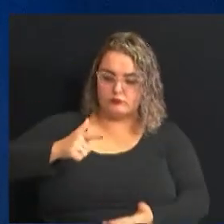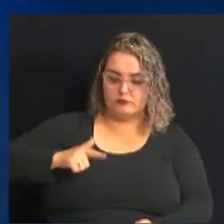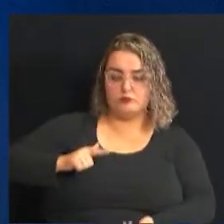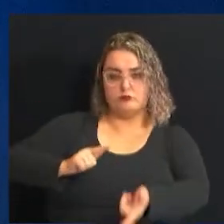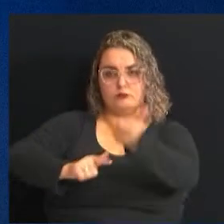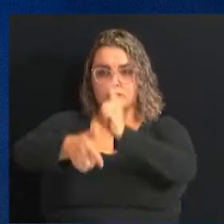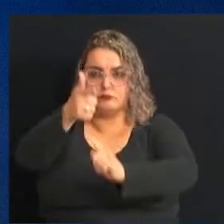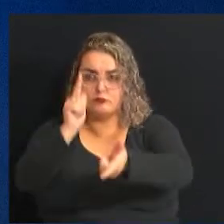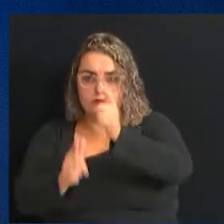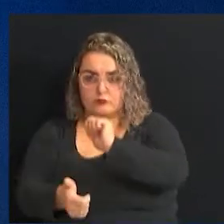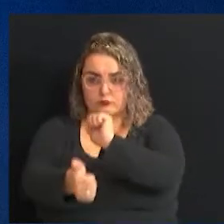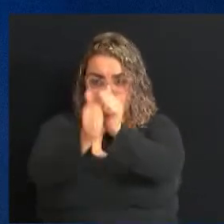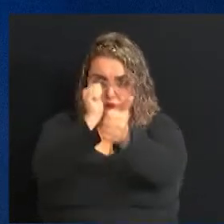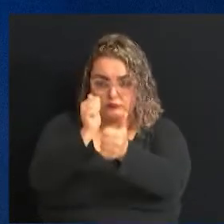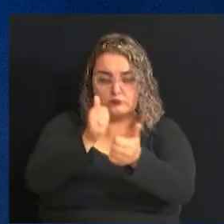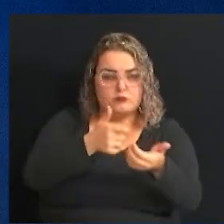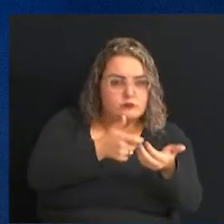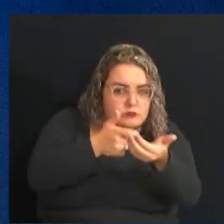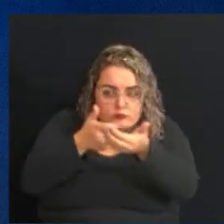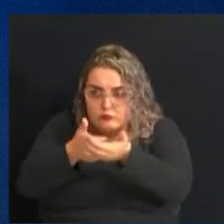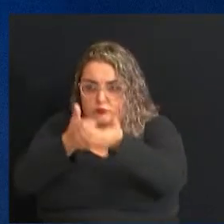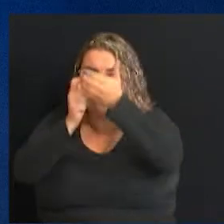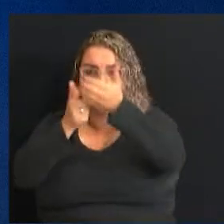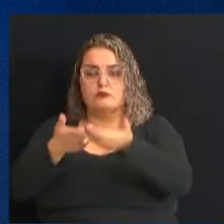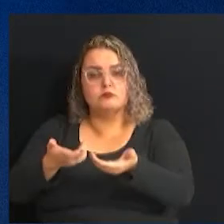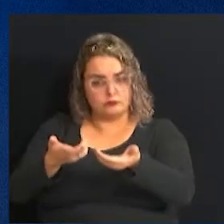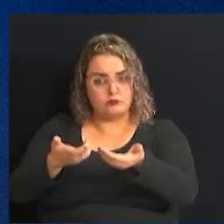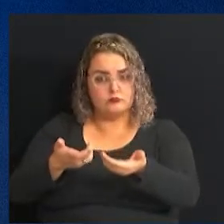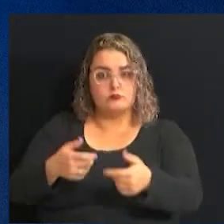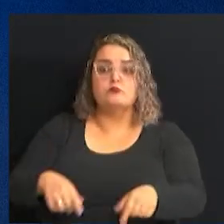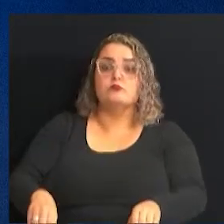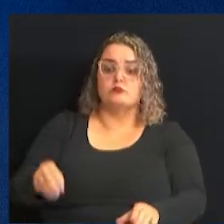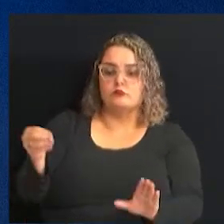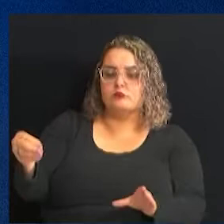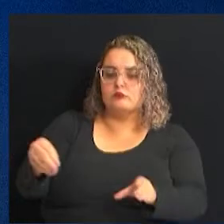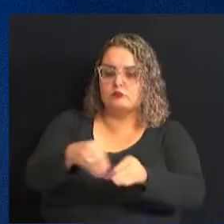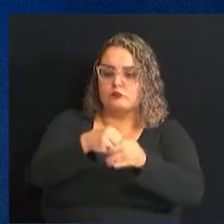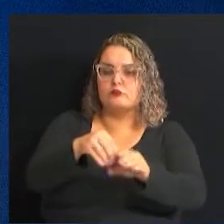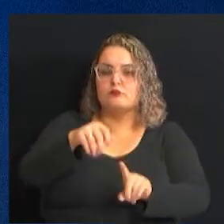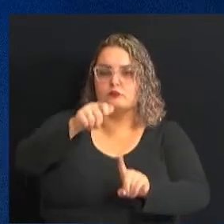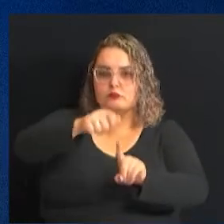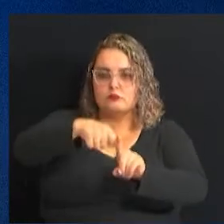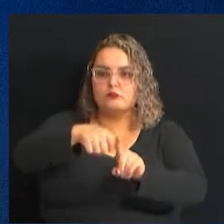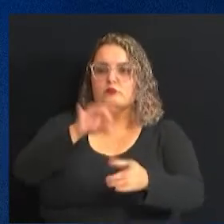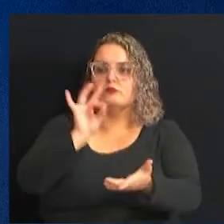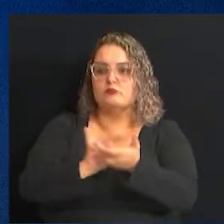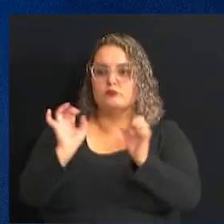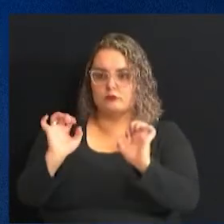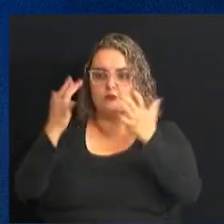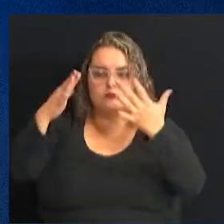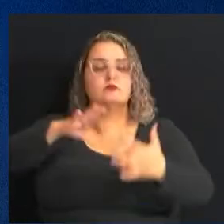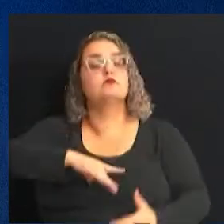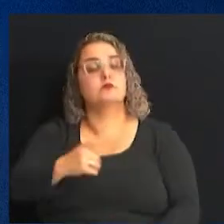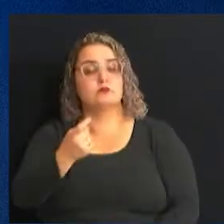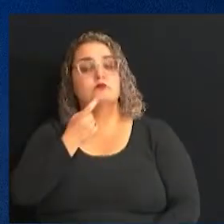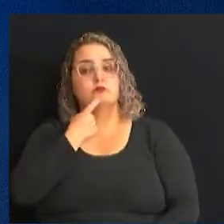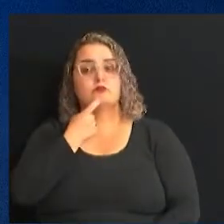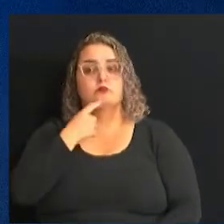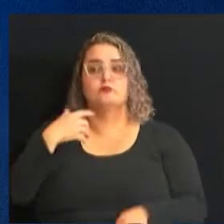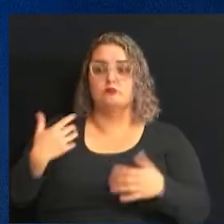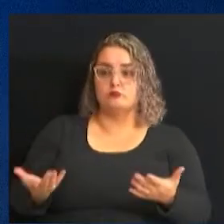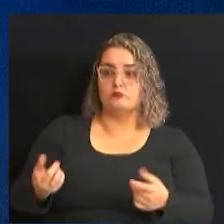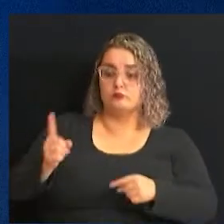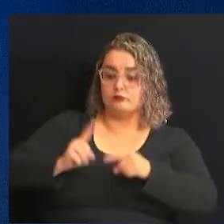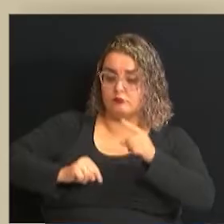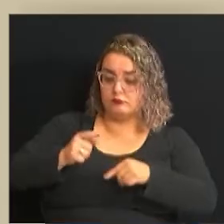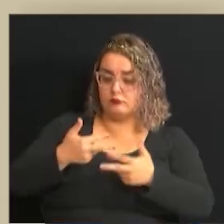Armas, Atiradores Desportivos e Caçadores, e o inclui no calendário oficial de eventos do município